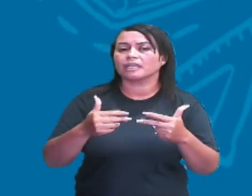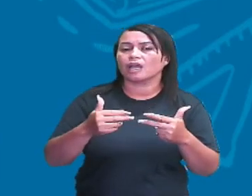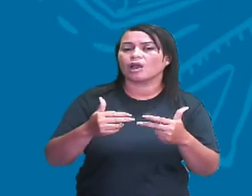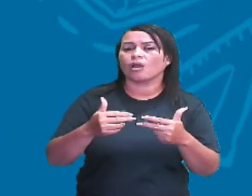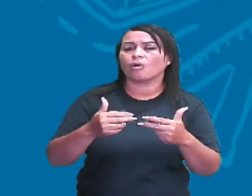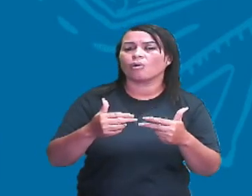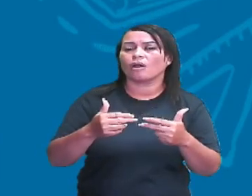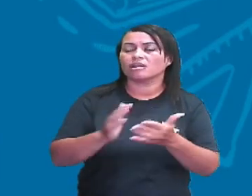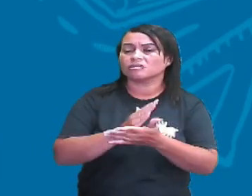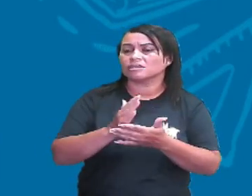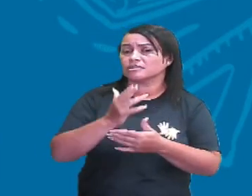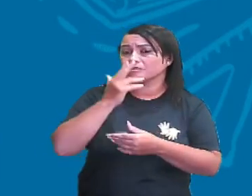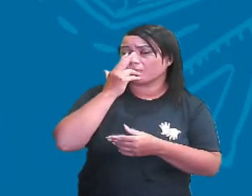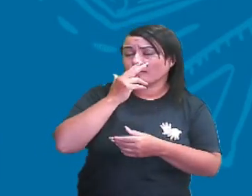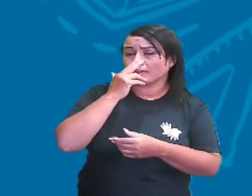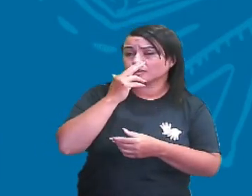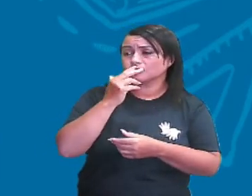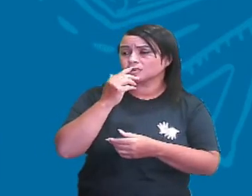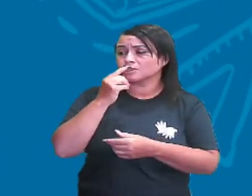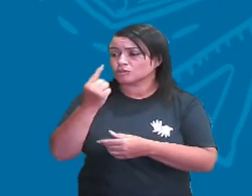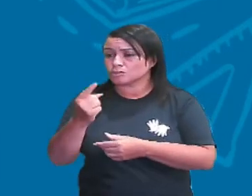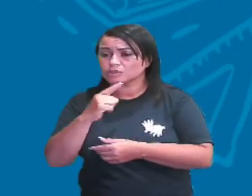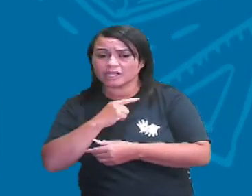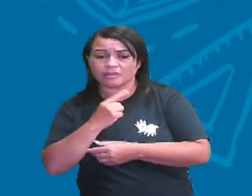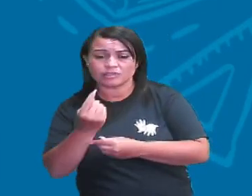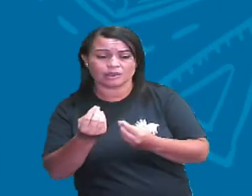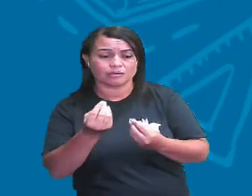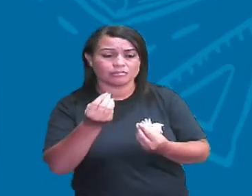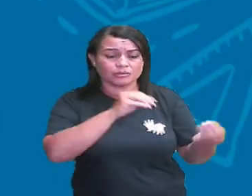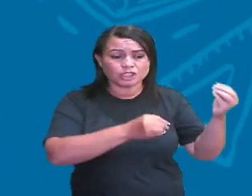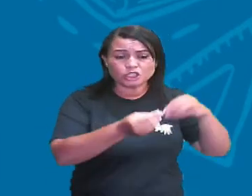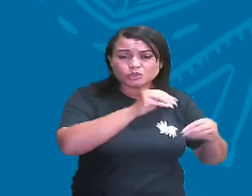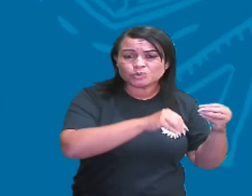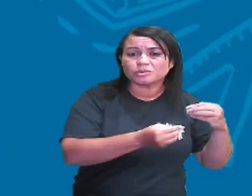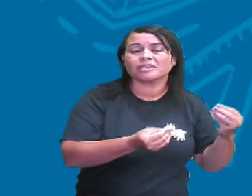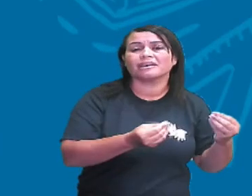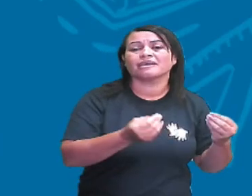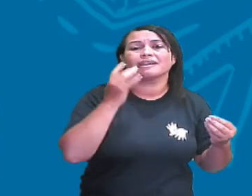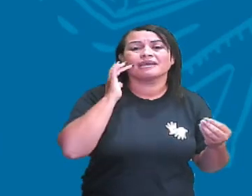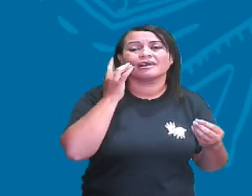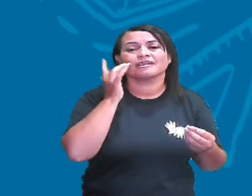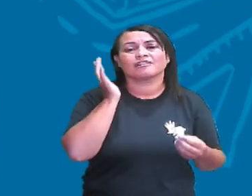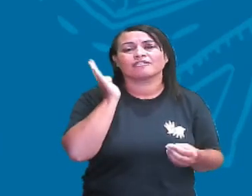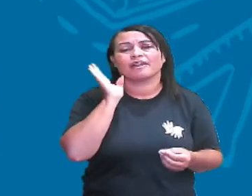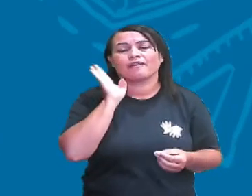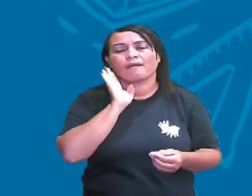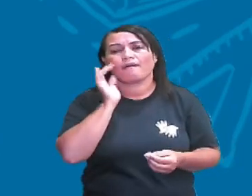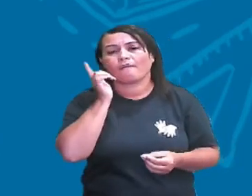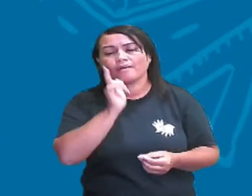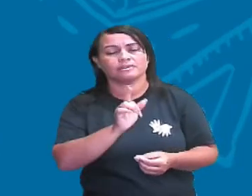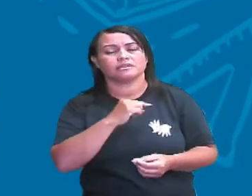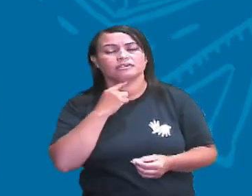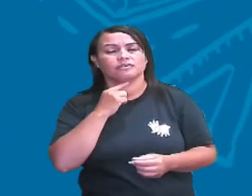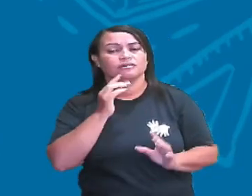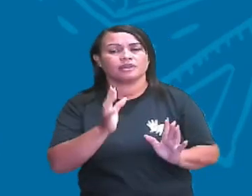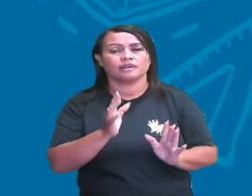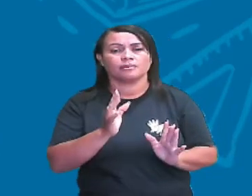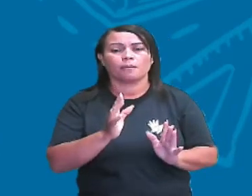teria o mesmo efeito do os dois produtos misturados naquela ideia. Então, não imagine que ter uma concentração maior,